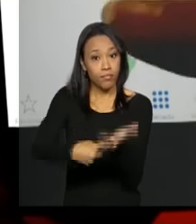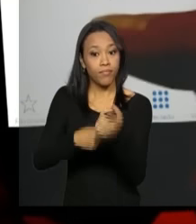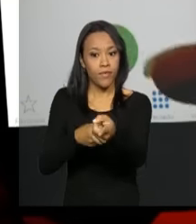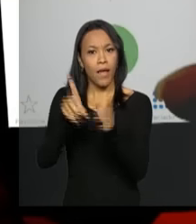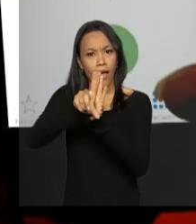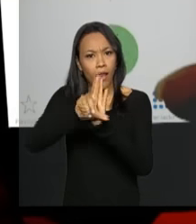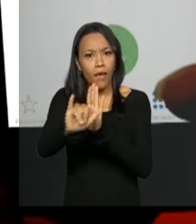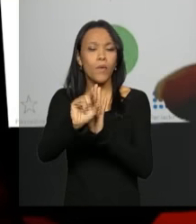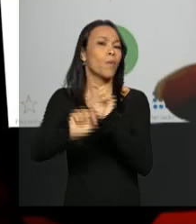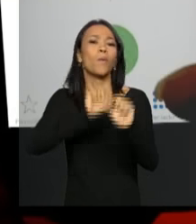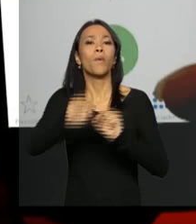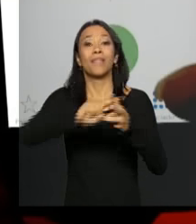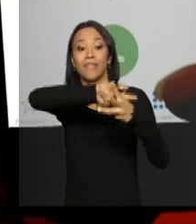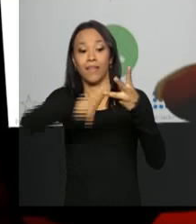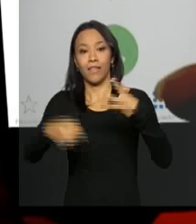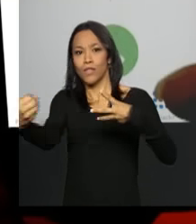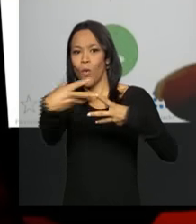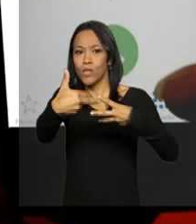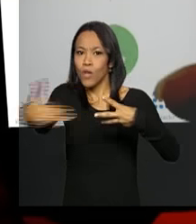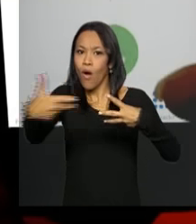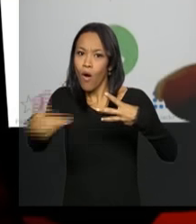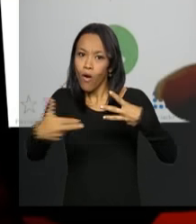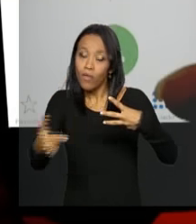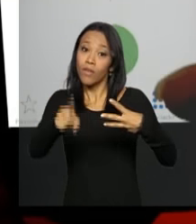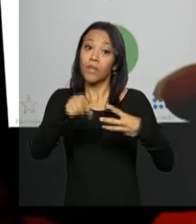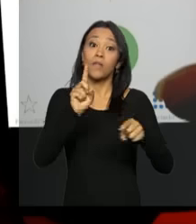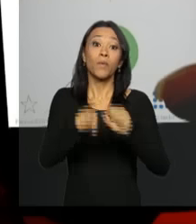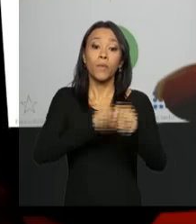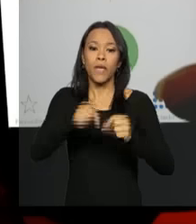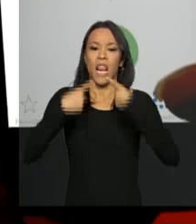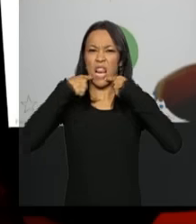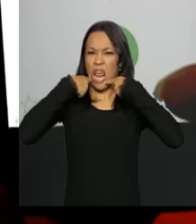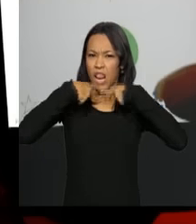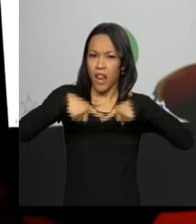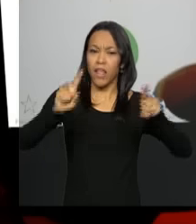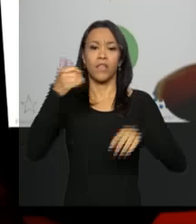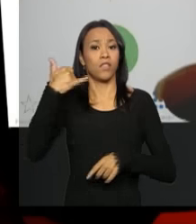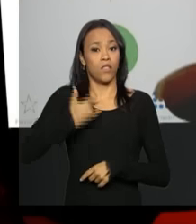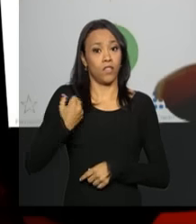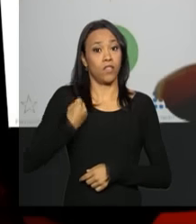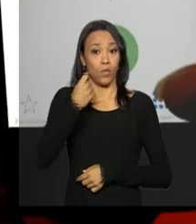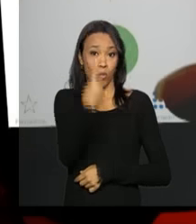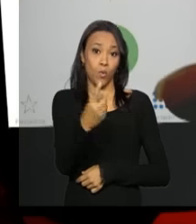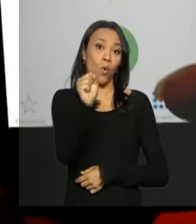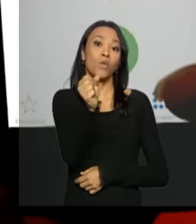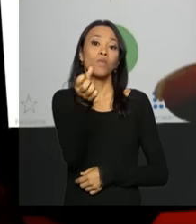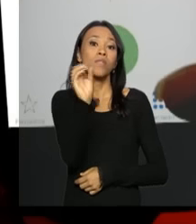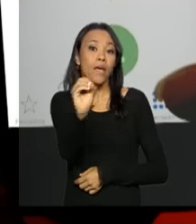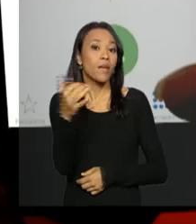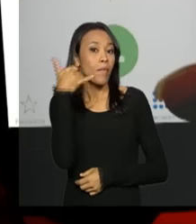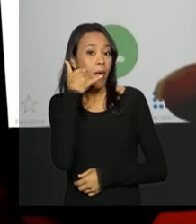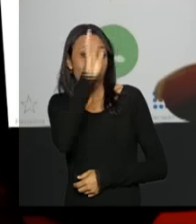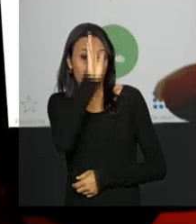colocada em prática e traz três novidades. O Registro de Denúncia de Violência no DISC-180, Serviço de Graça